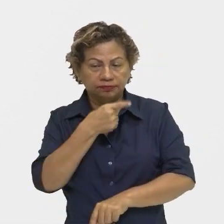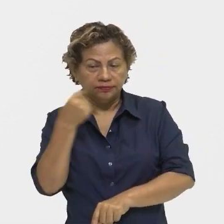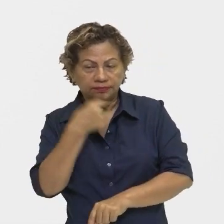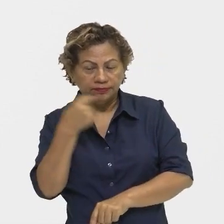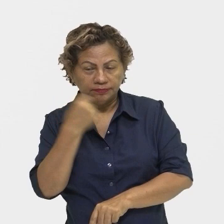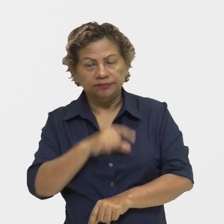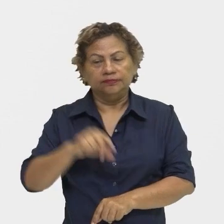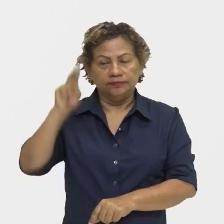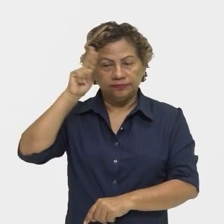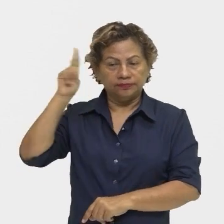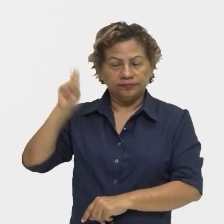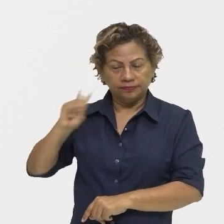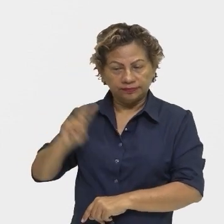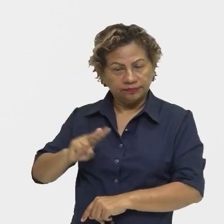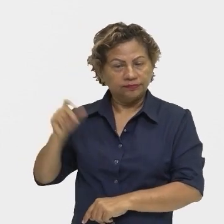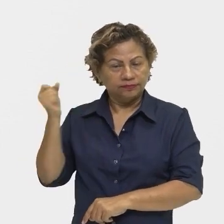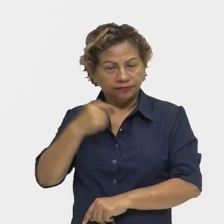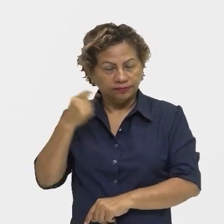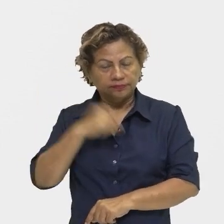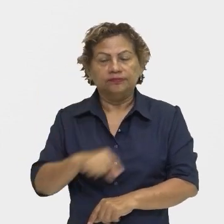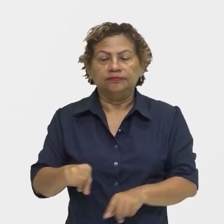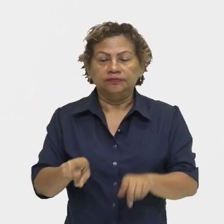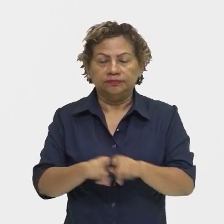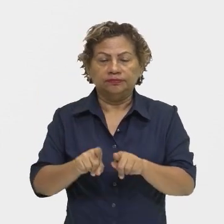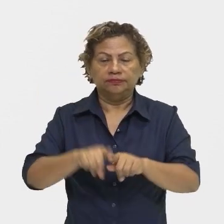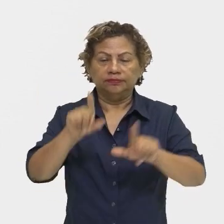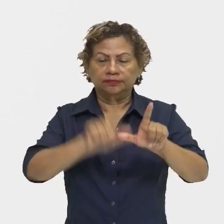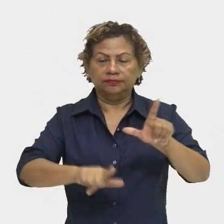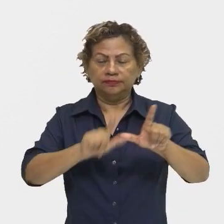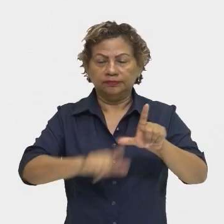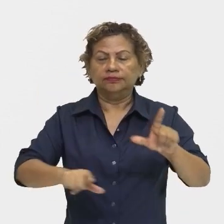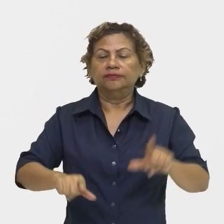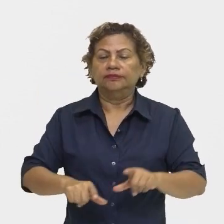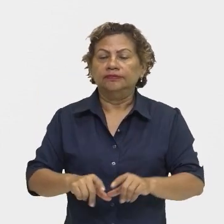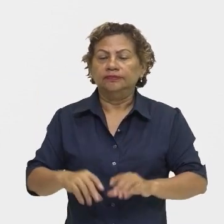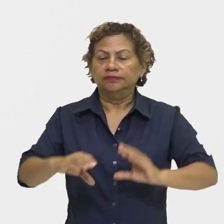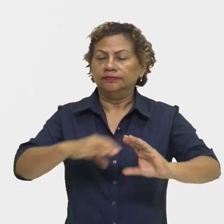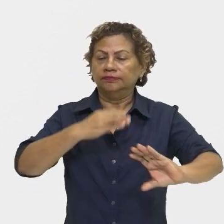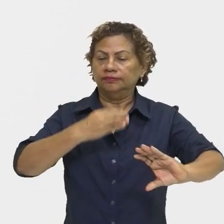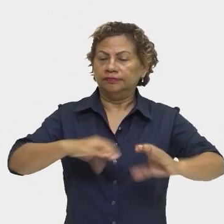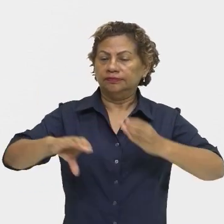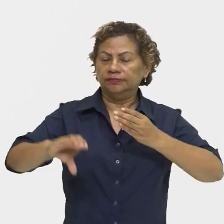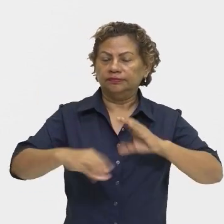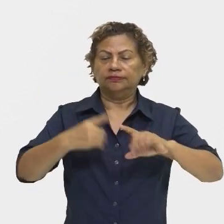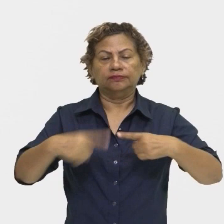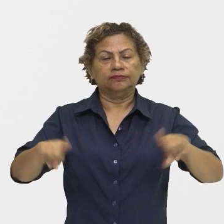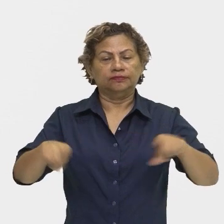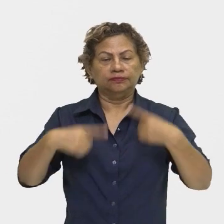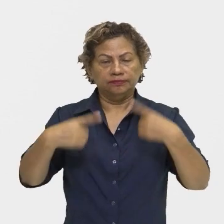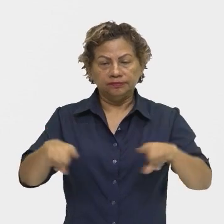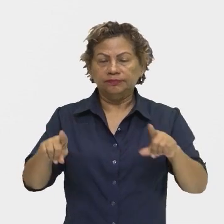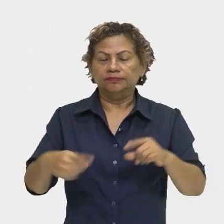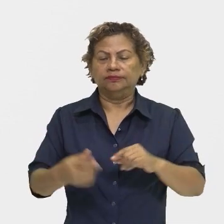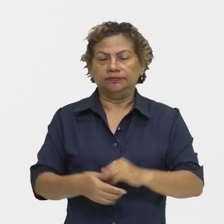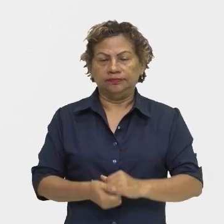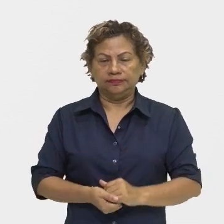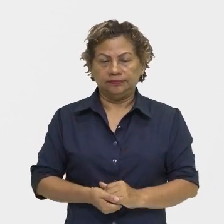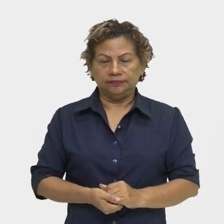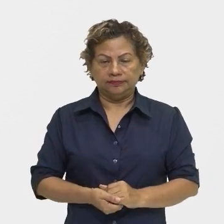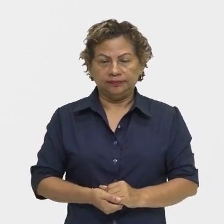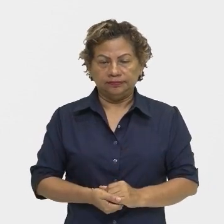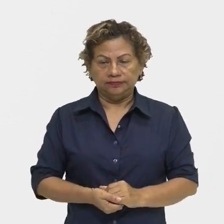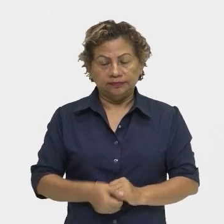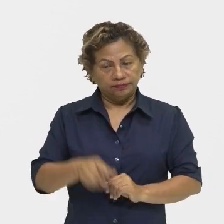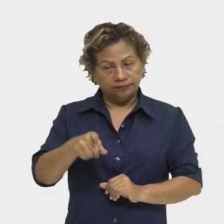anedotas, trocadilhos, as letras de músicas também, elas vão ter essa função, tá bom? Não podem